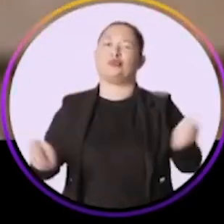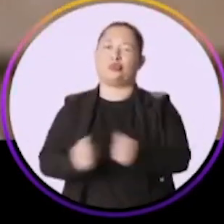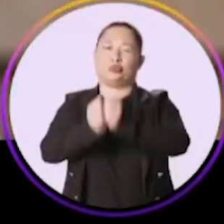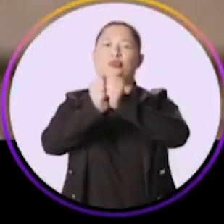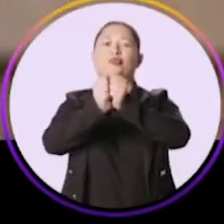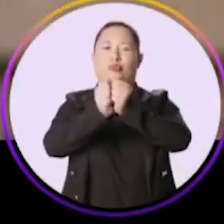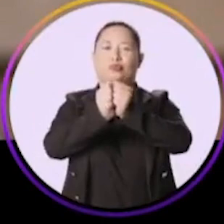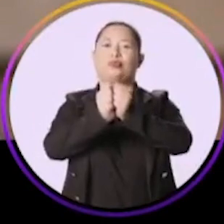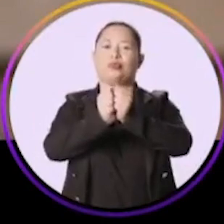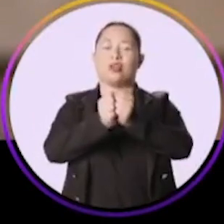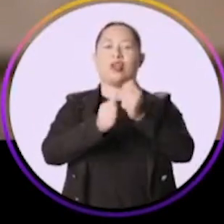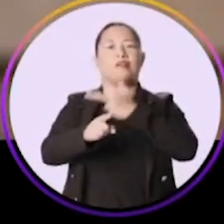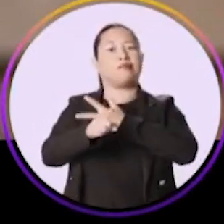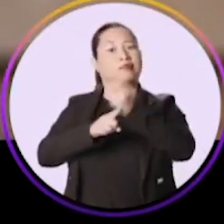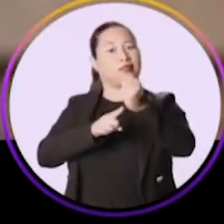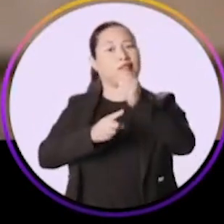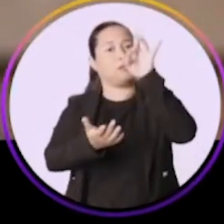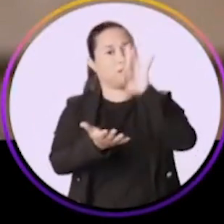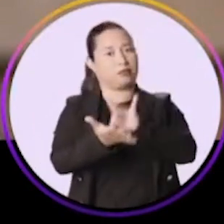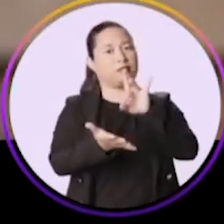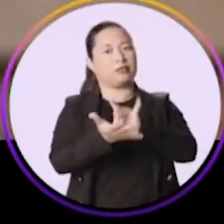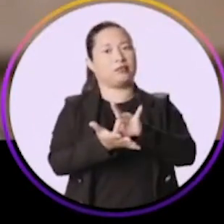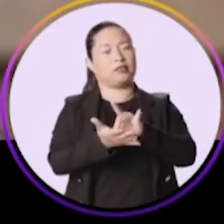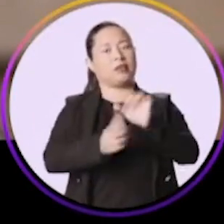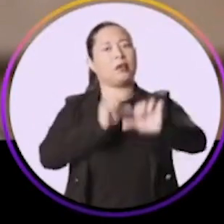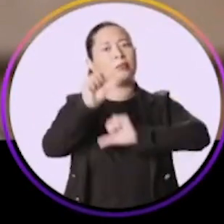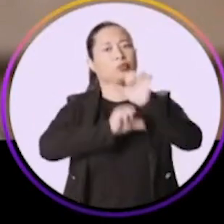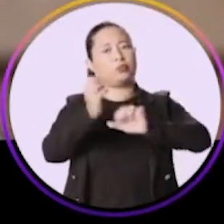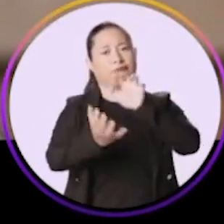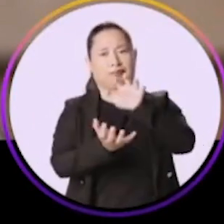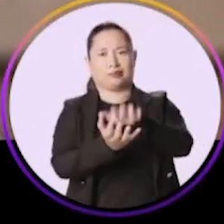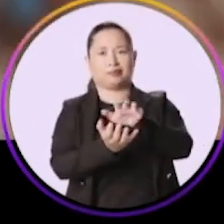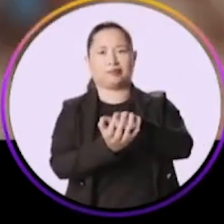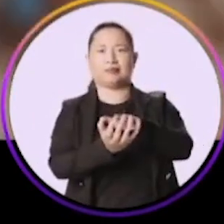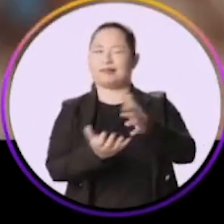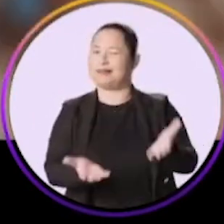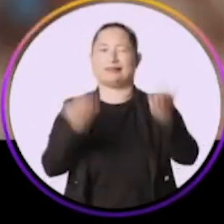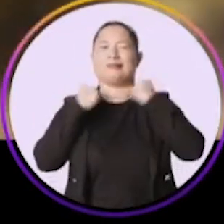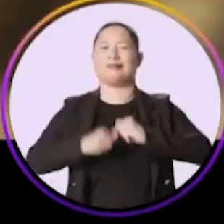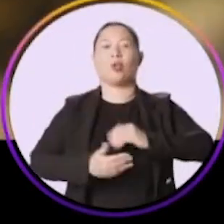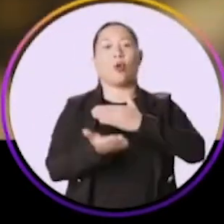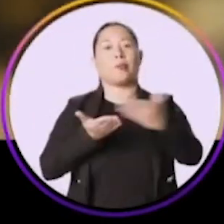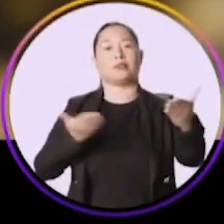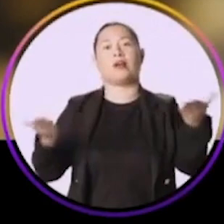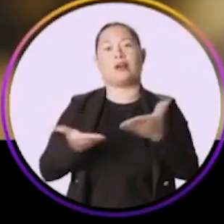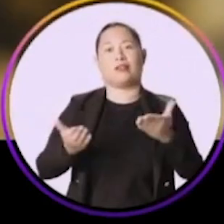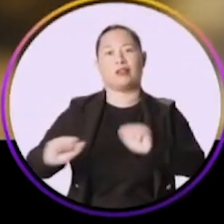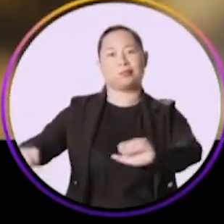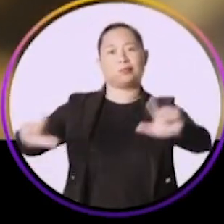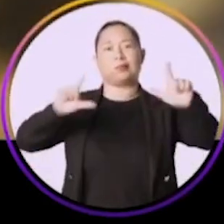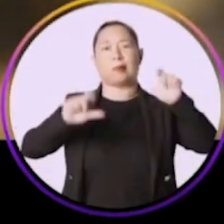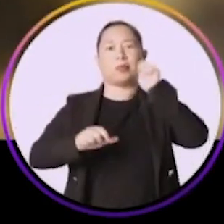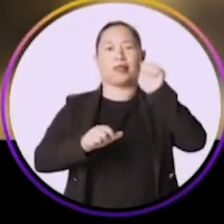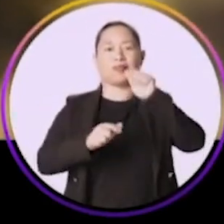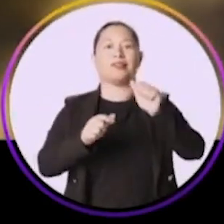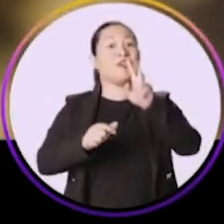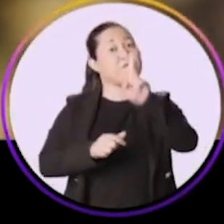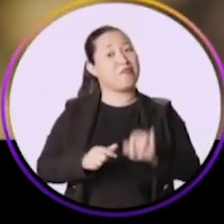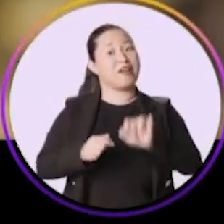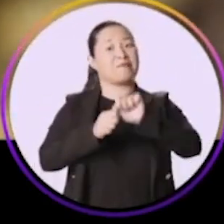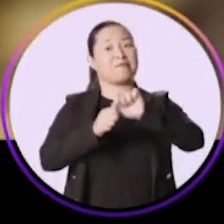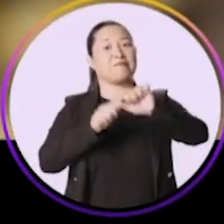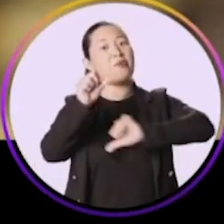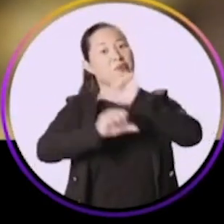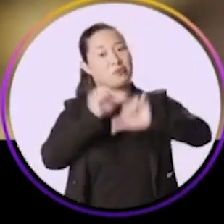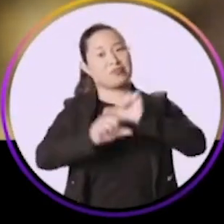juntos e juntas vencer com a verdade e transformar Pernambuco. Simbora! Começa agora o programa da mulher que vai